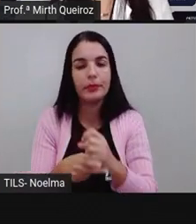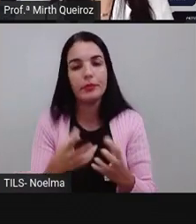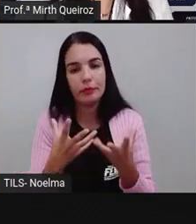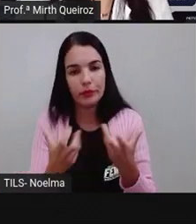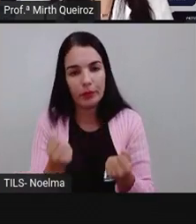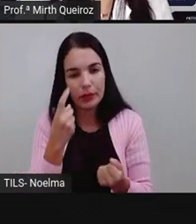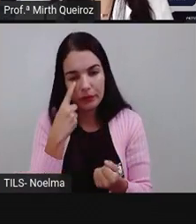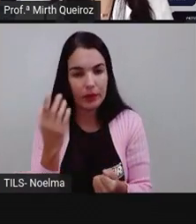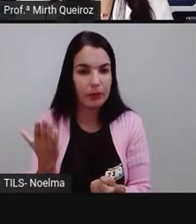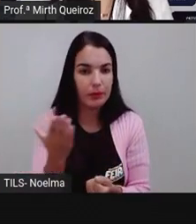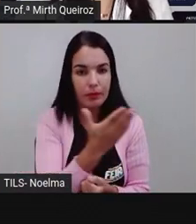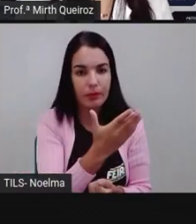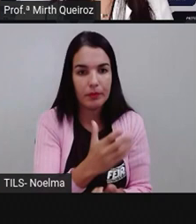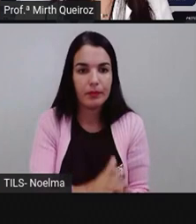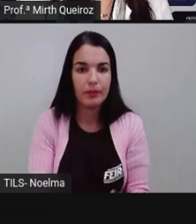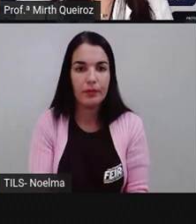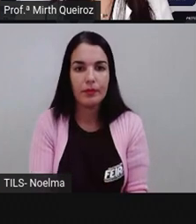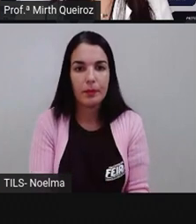verbo. Vamos assistir?